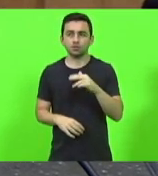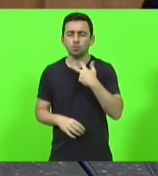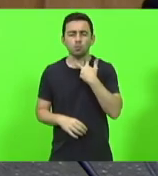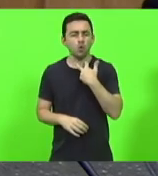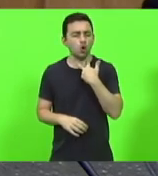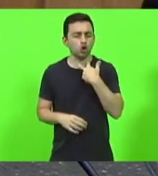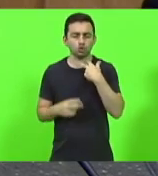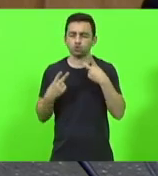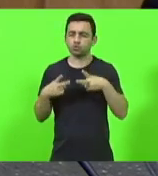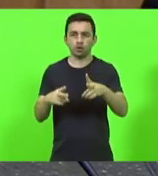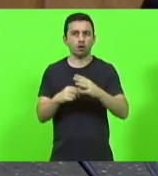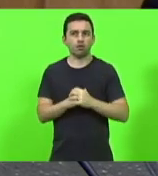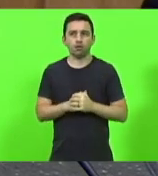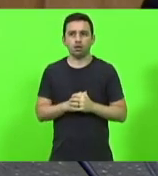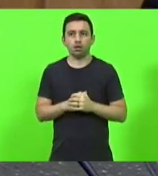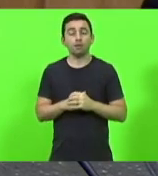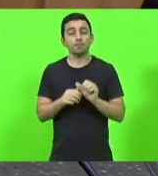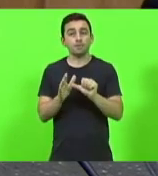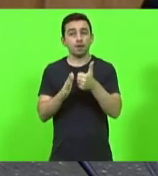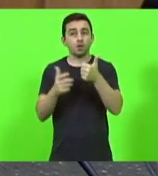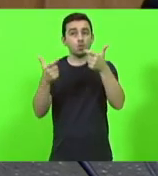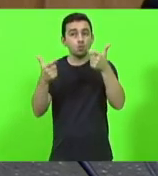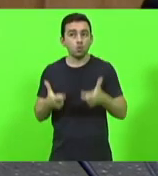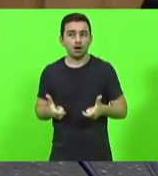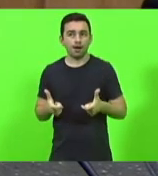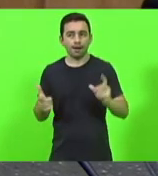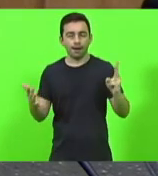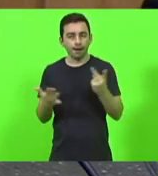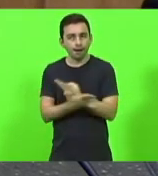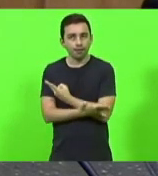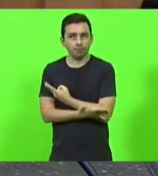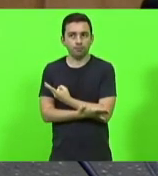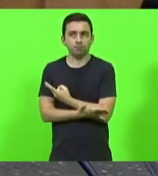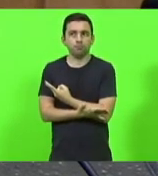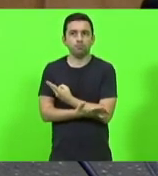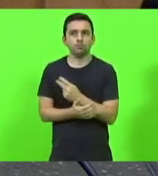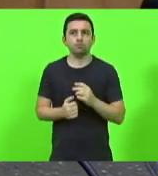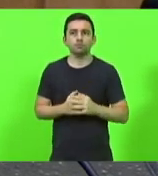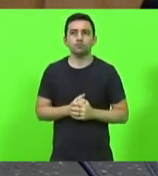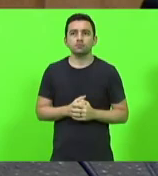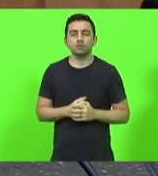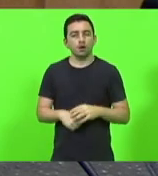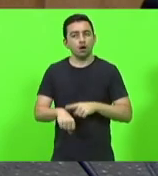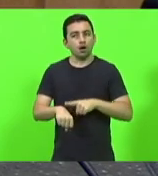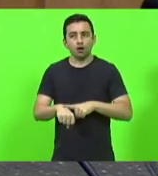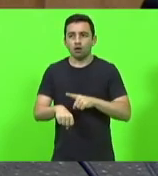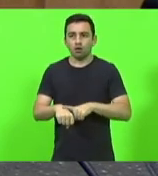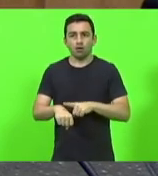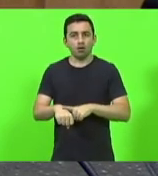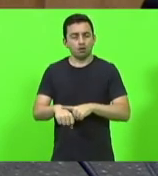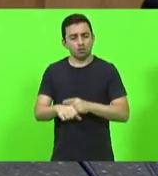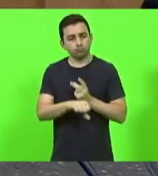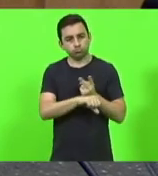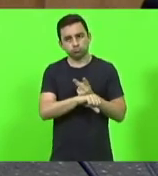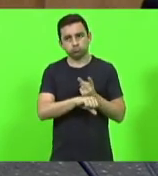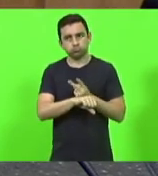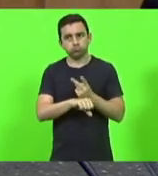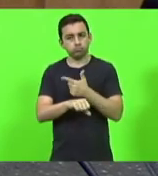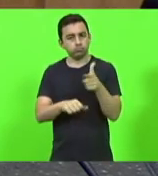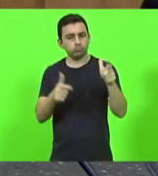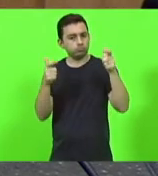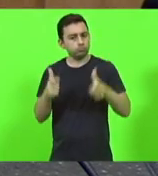está. Primeiro, ele está num local que não deveria estar. Está na hora de encontrar um local mais